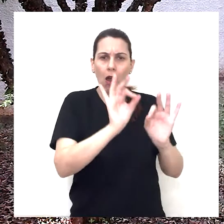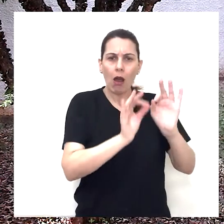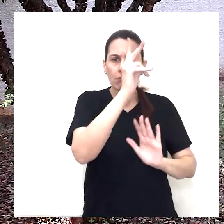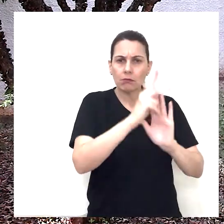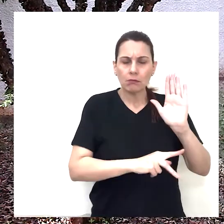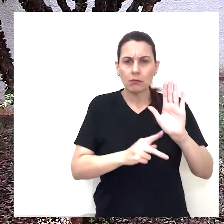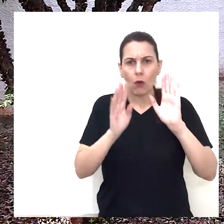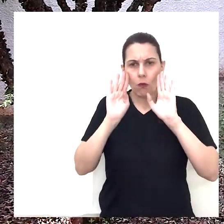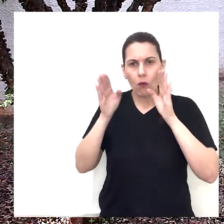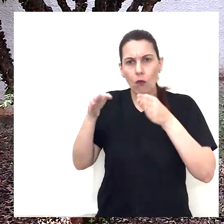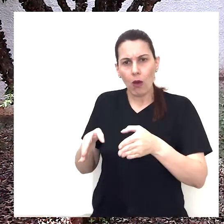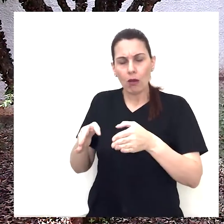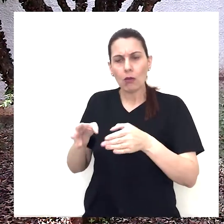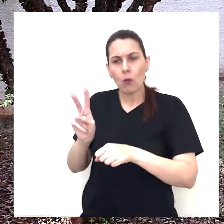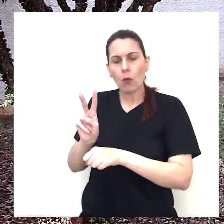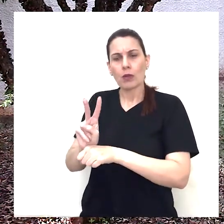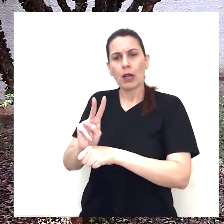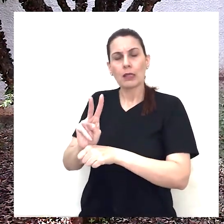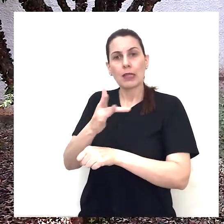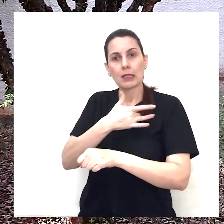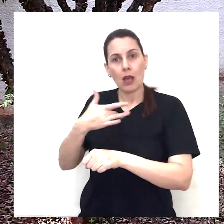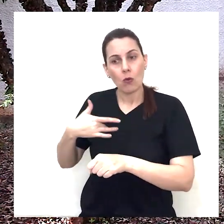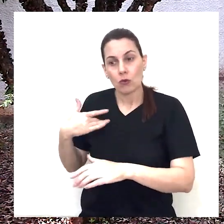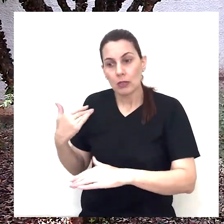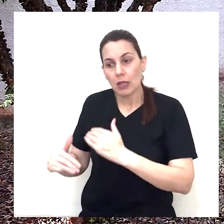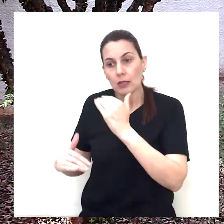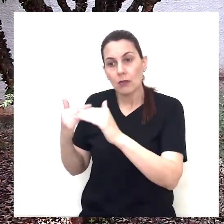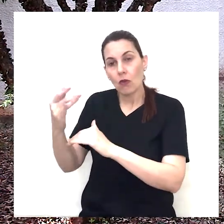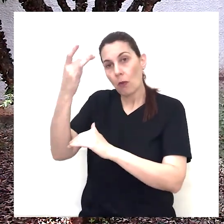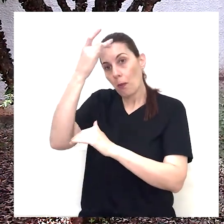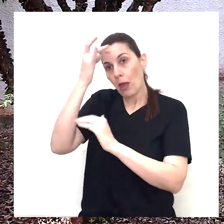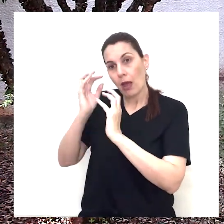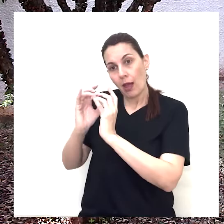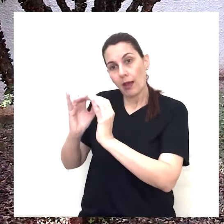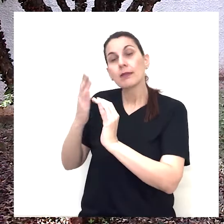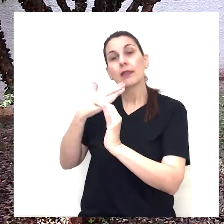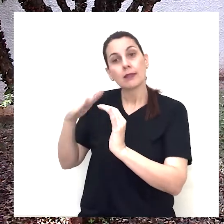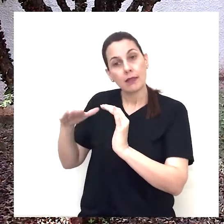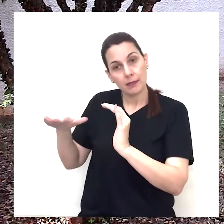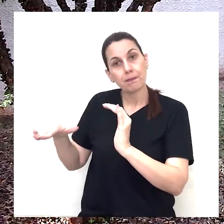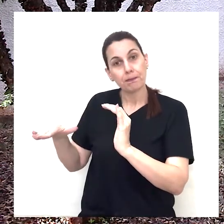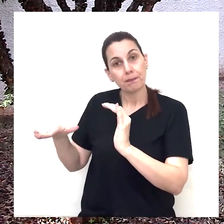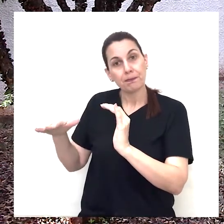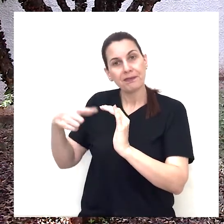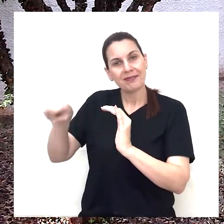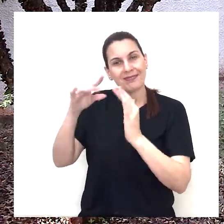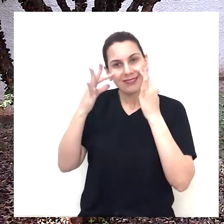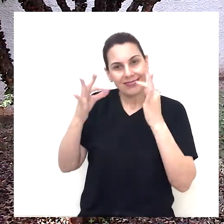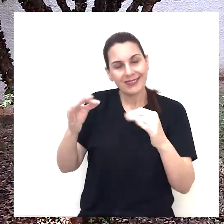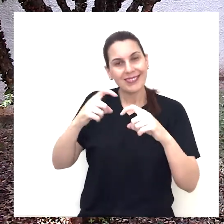voltados para a promoção da saúde e de desenvolvimento neurológico dessas crianças.